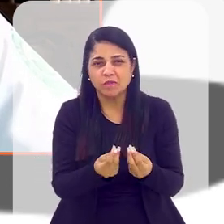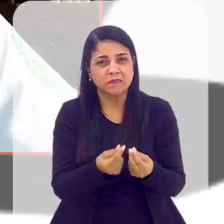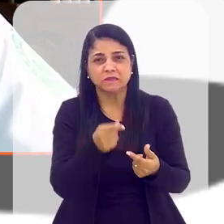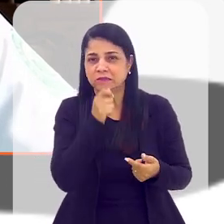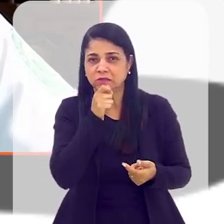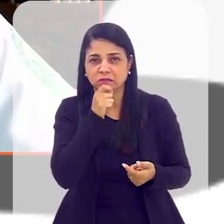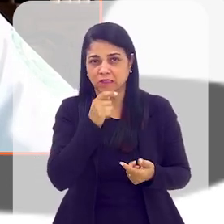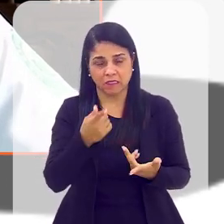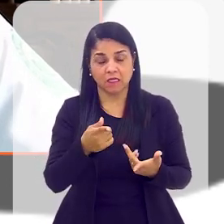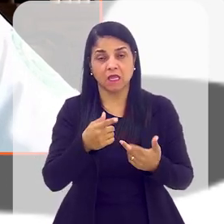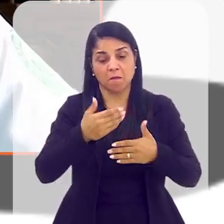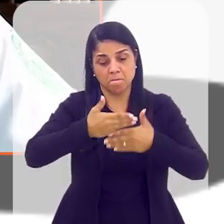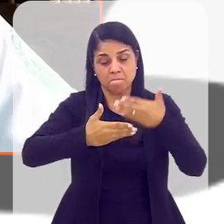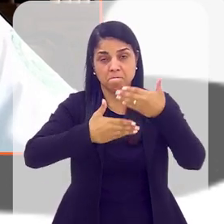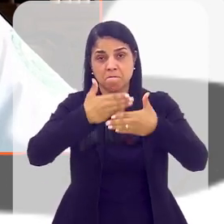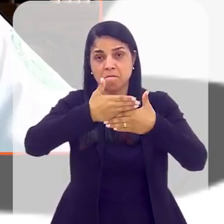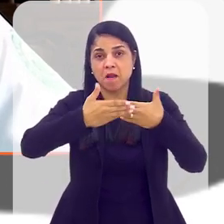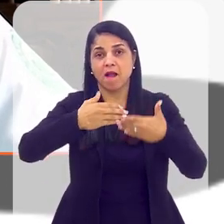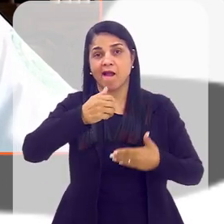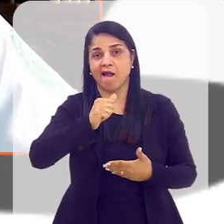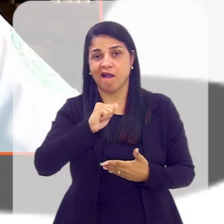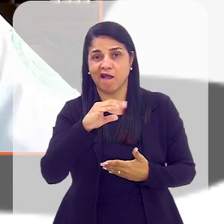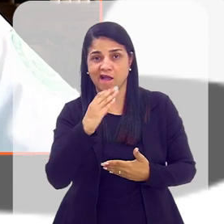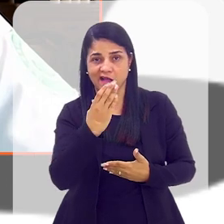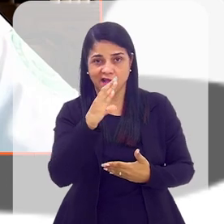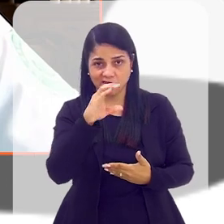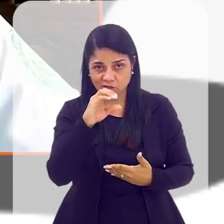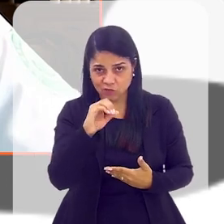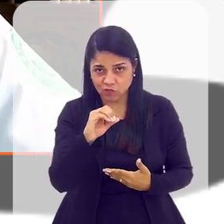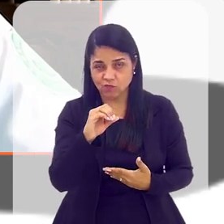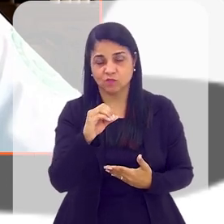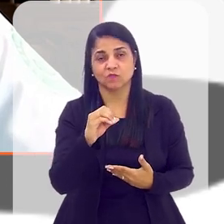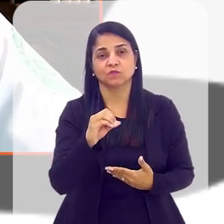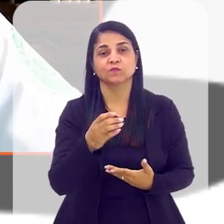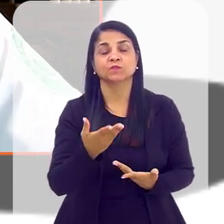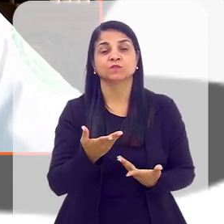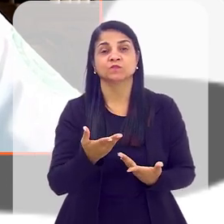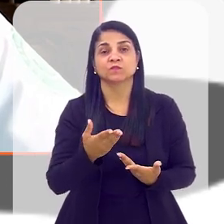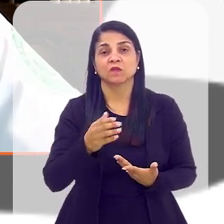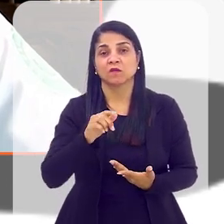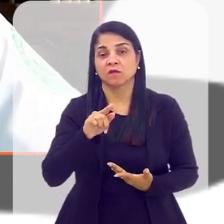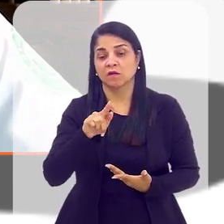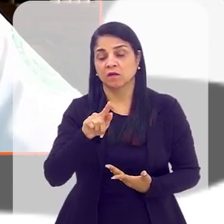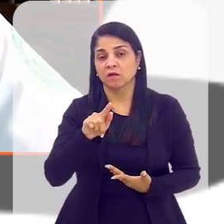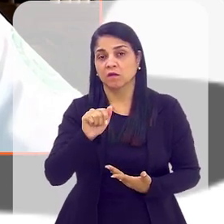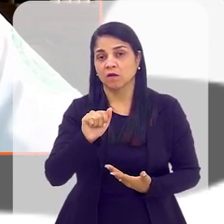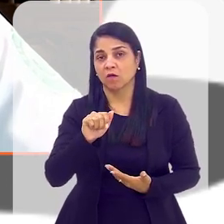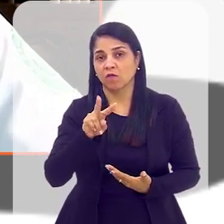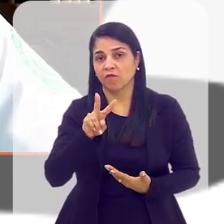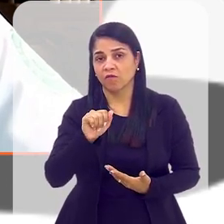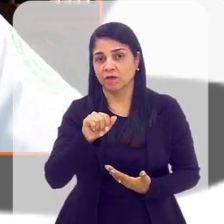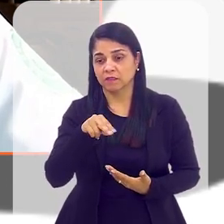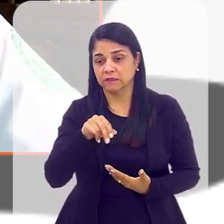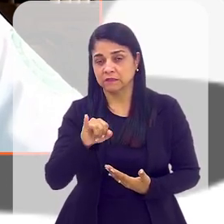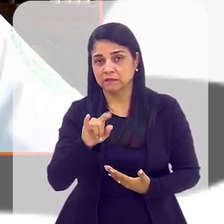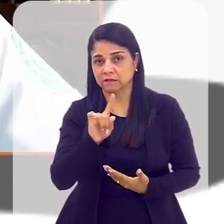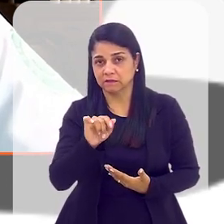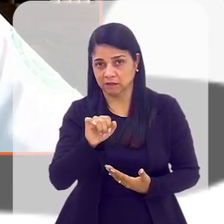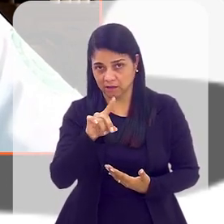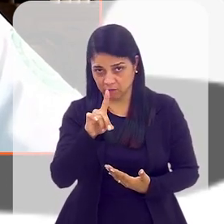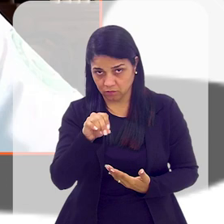placas, com painéis de aço, executados com aço galvanizado. E esse tipo de construção,